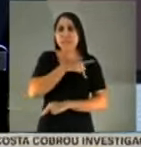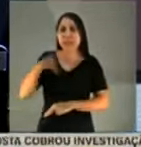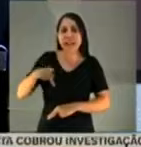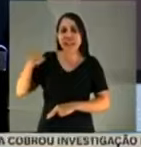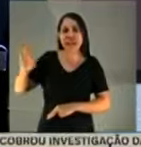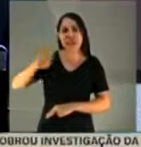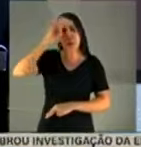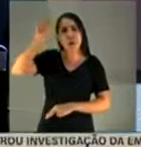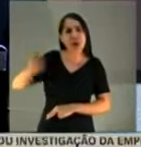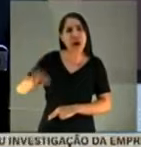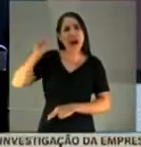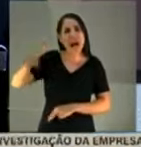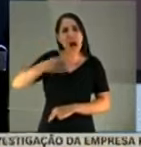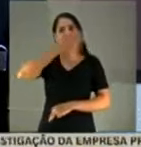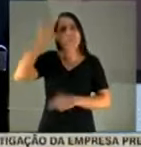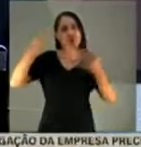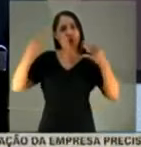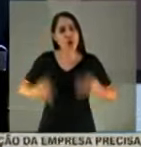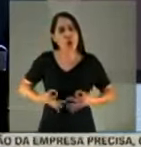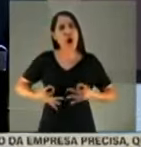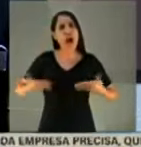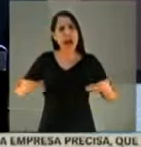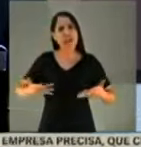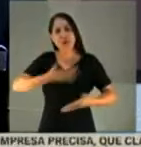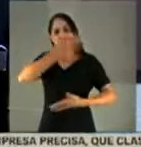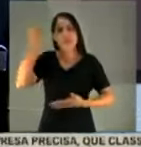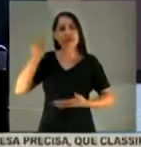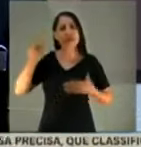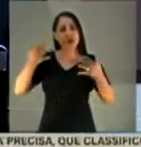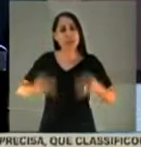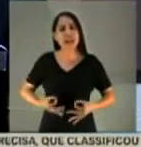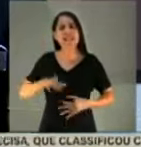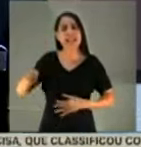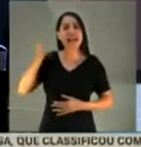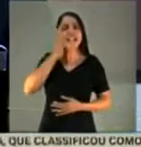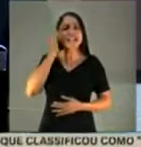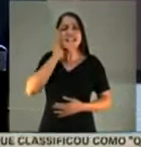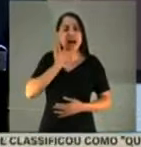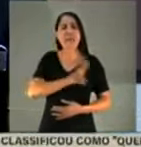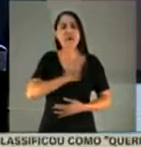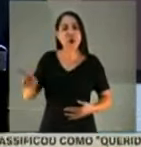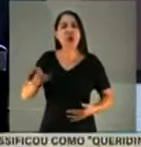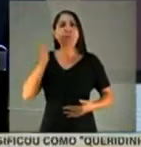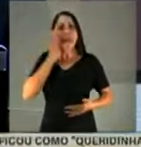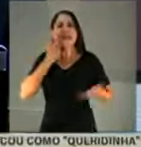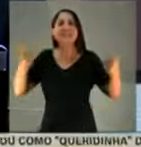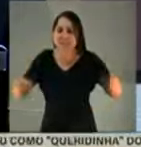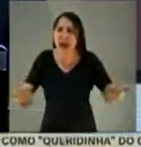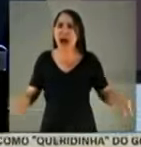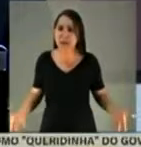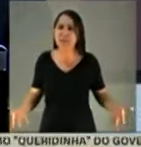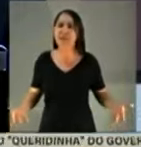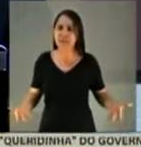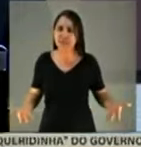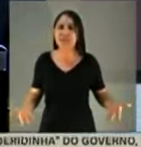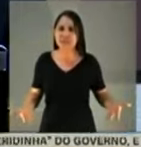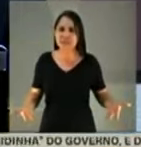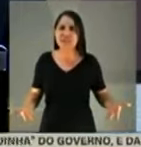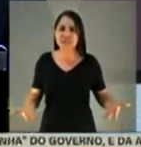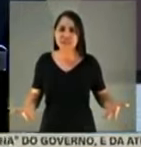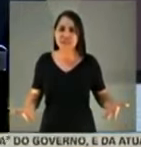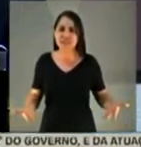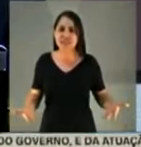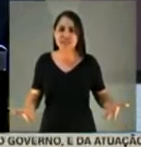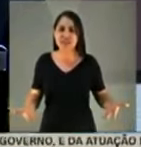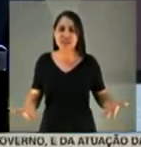que todo mundo defende como uma pessoa correta, honesta, que sabe que tem algo errado, ele sabe o nome, ele sabe quem é, não faz nada por medo da pressão que ele pode